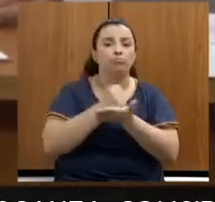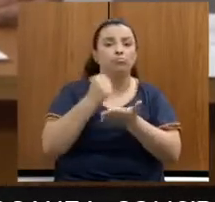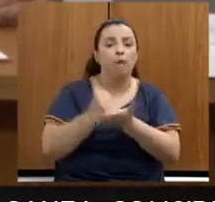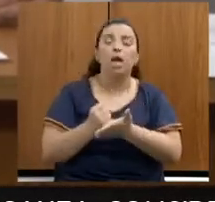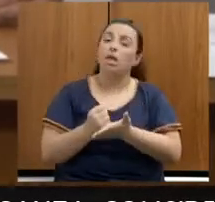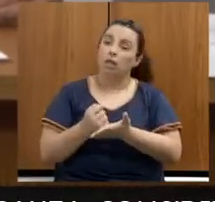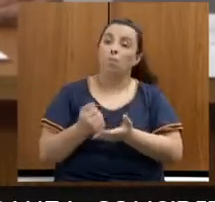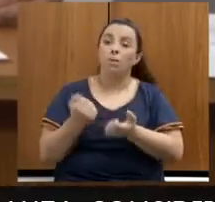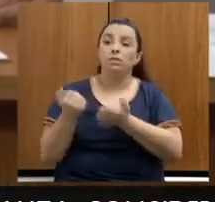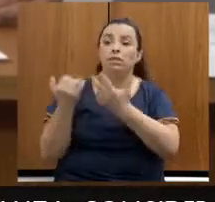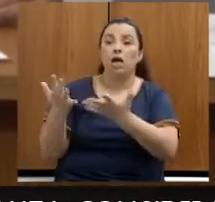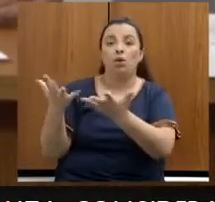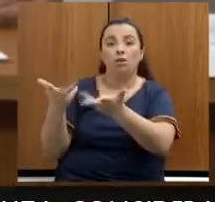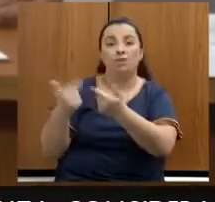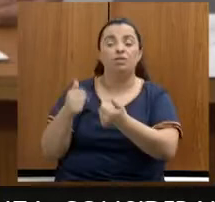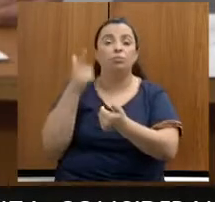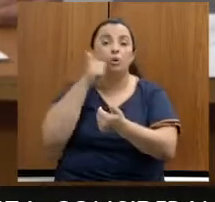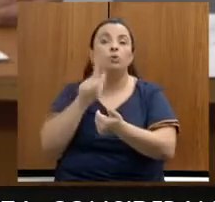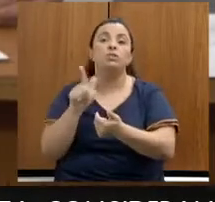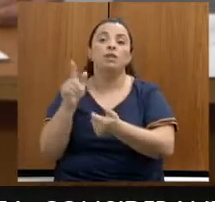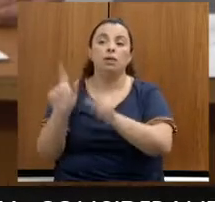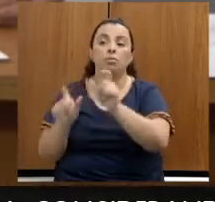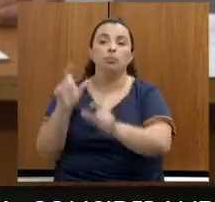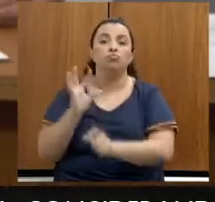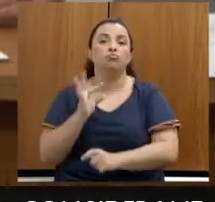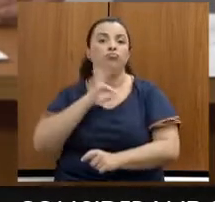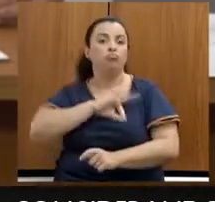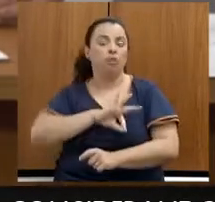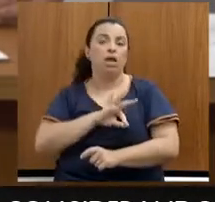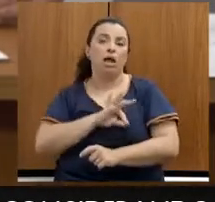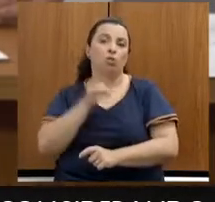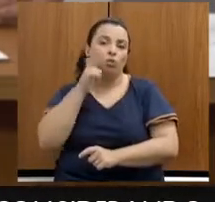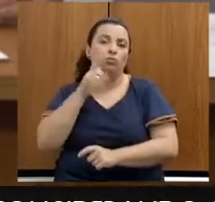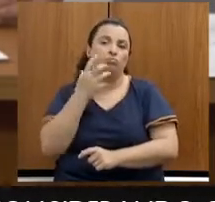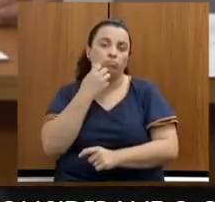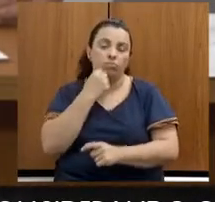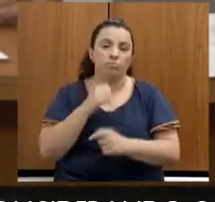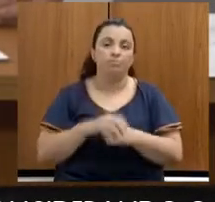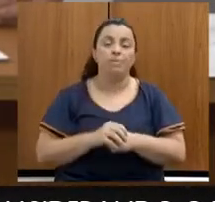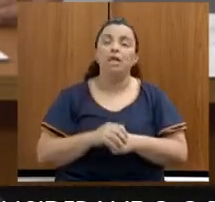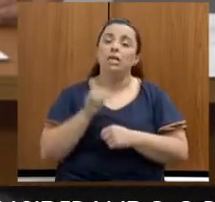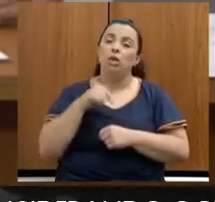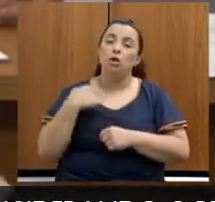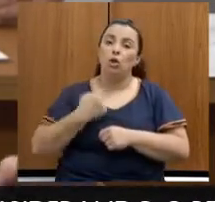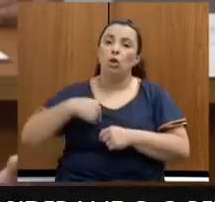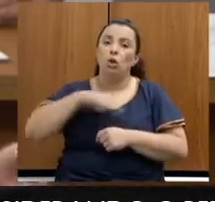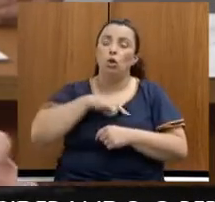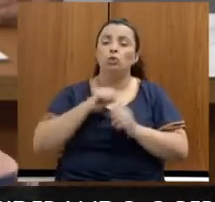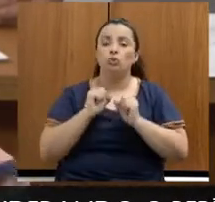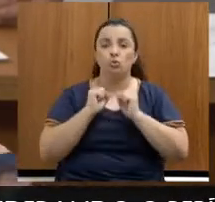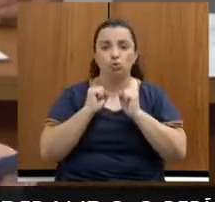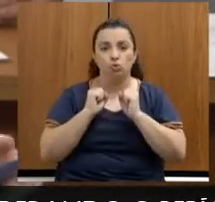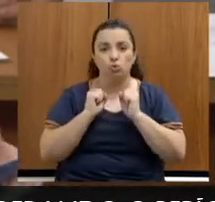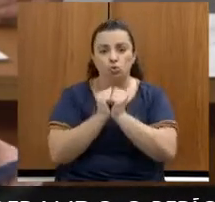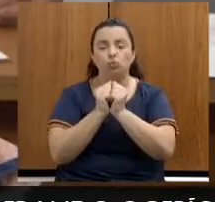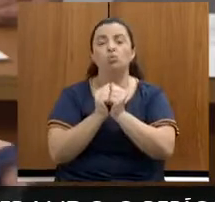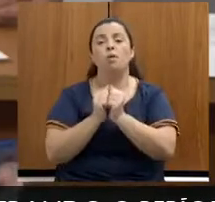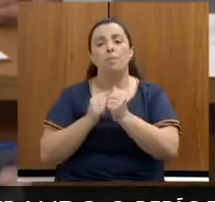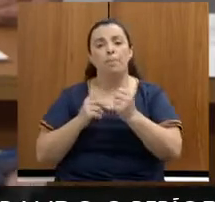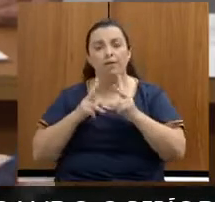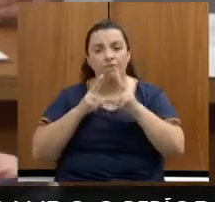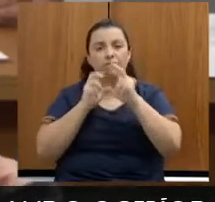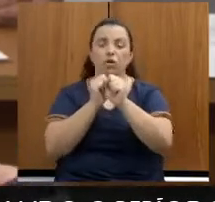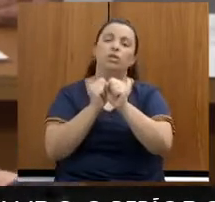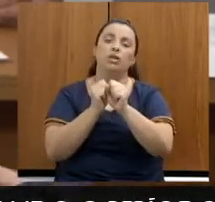gostaria de receber muito esse projeto de lei do senhor para a gente analisar que nós estamos aqui para fortalecer. Quanto